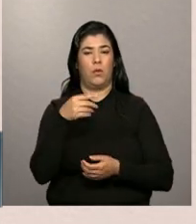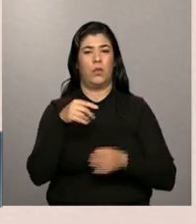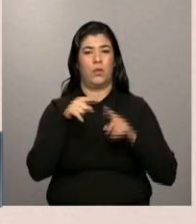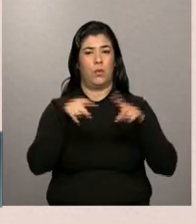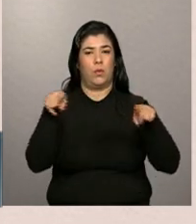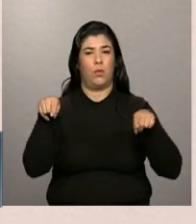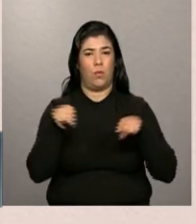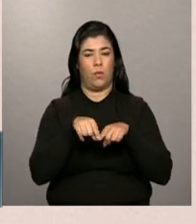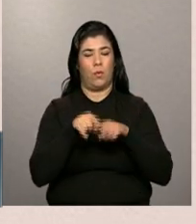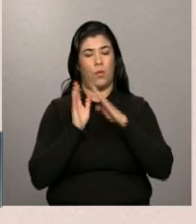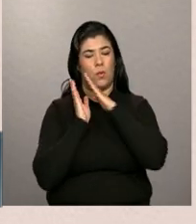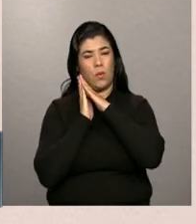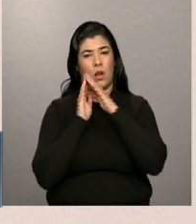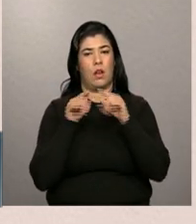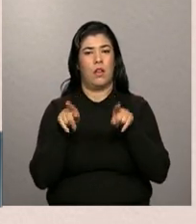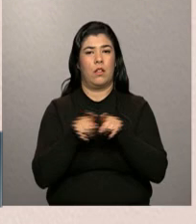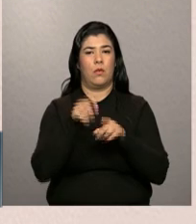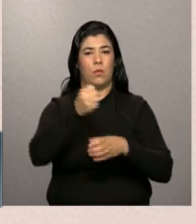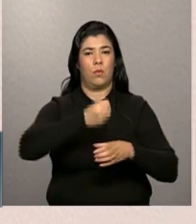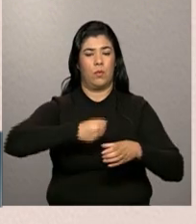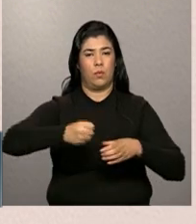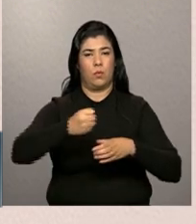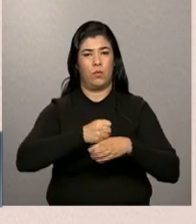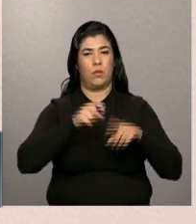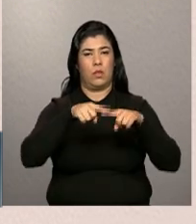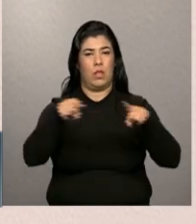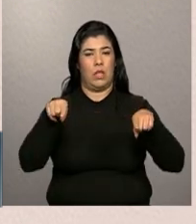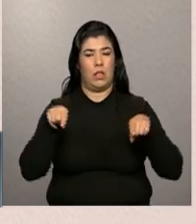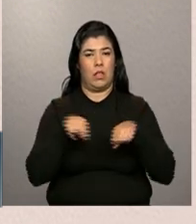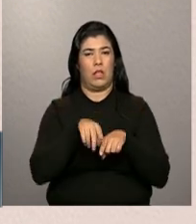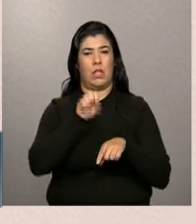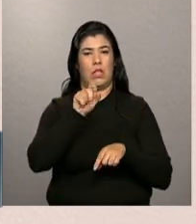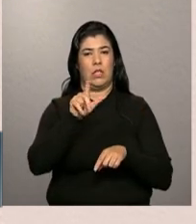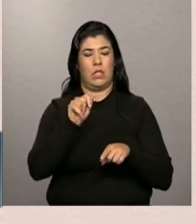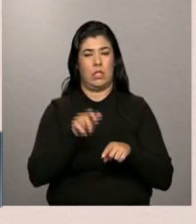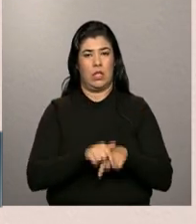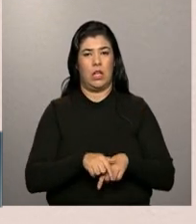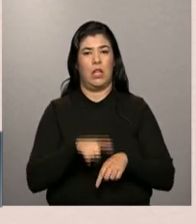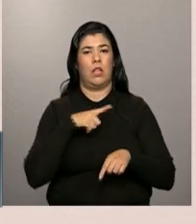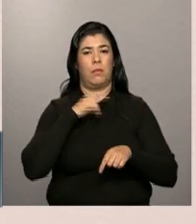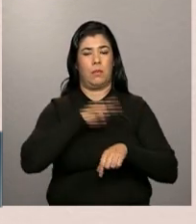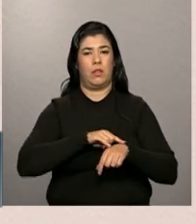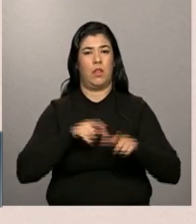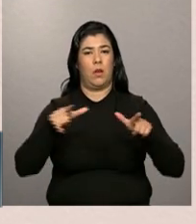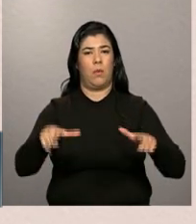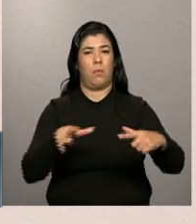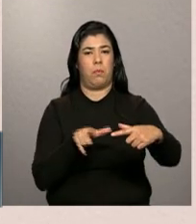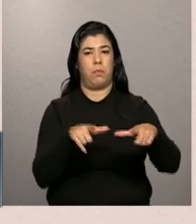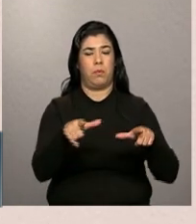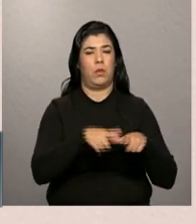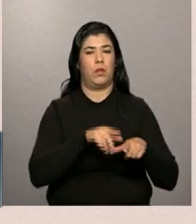banheiro, cozinha e área de serviço com piso cerâmico em todos os ambientes.